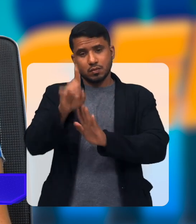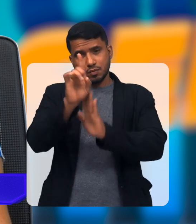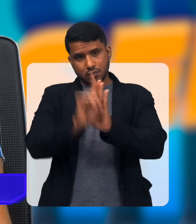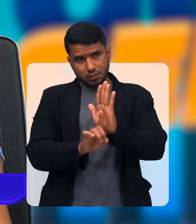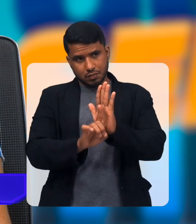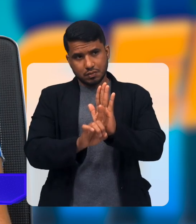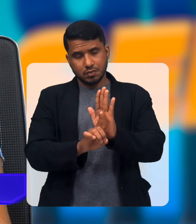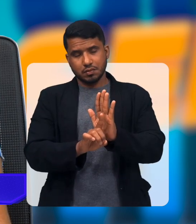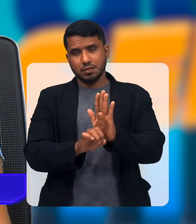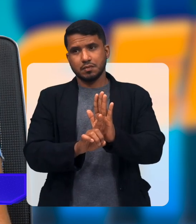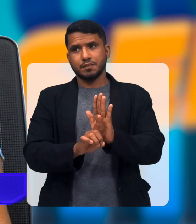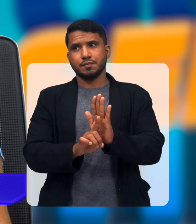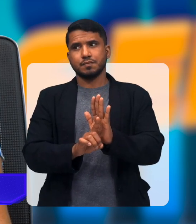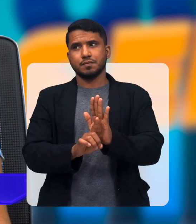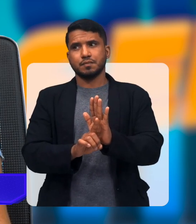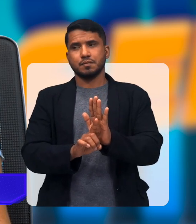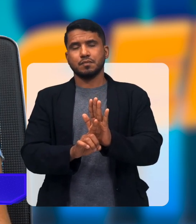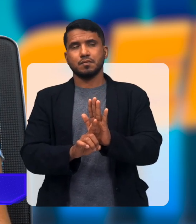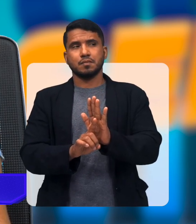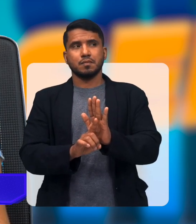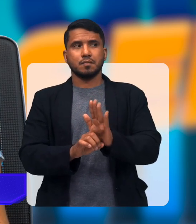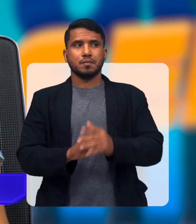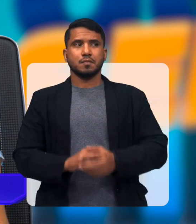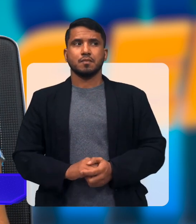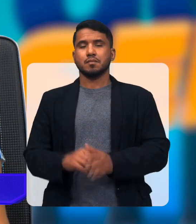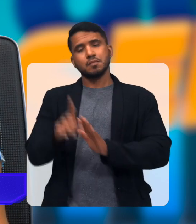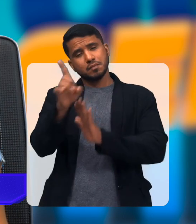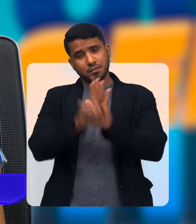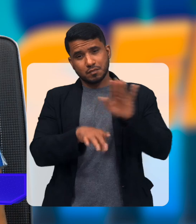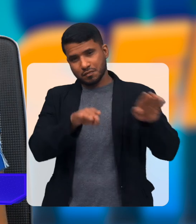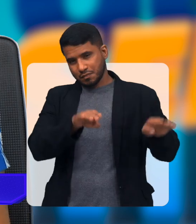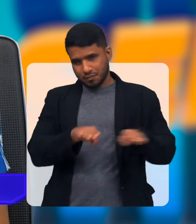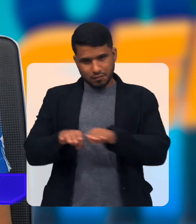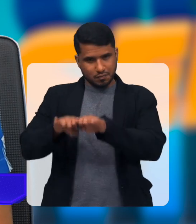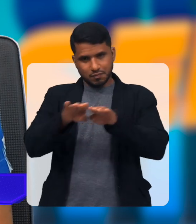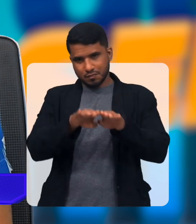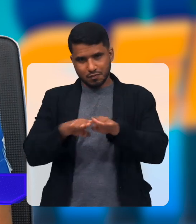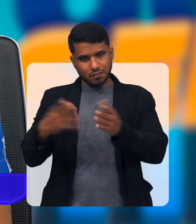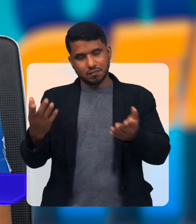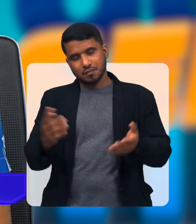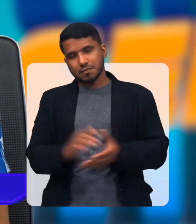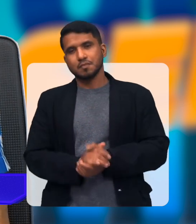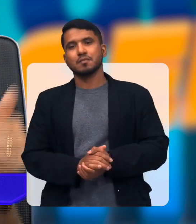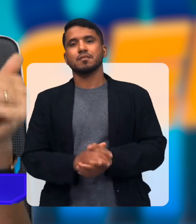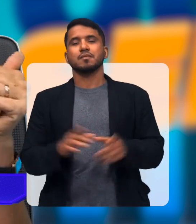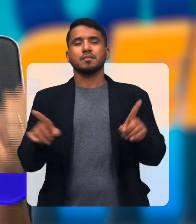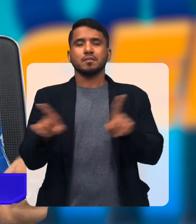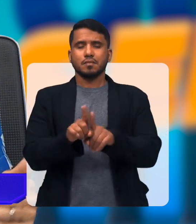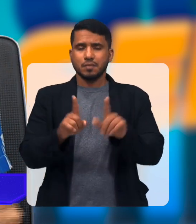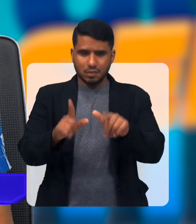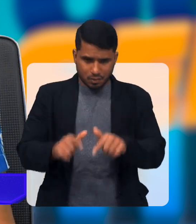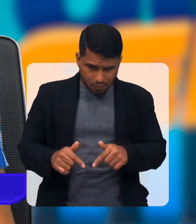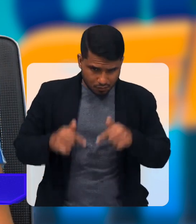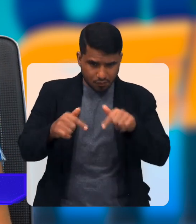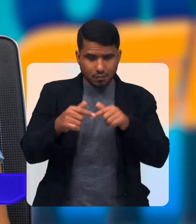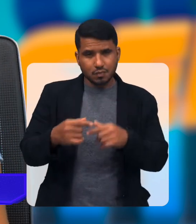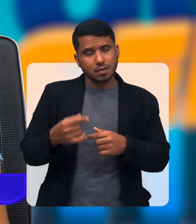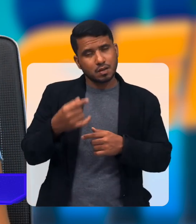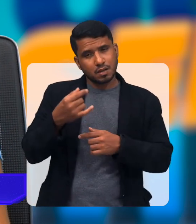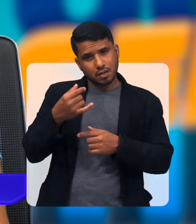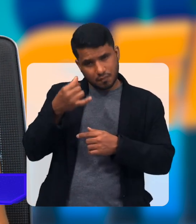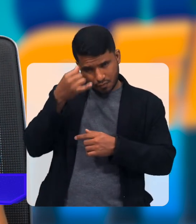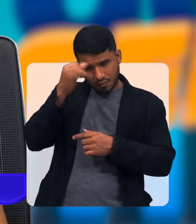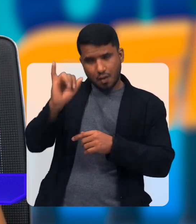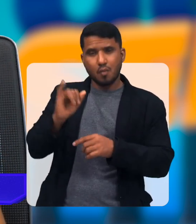Pela... Pela... Pela... Pela... Eita Pela igualdade Pela igualdade,